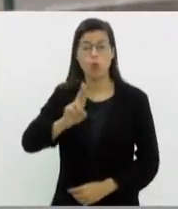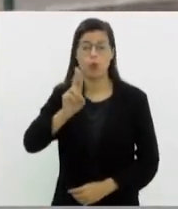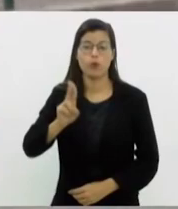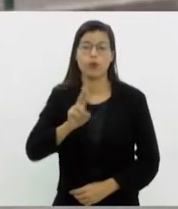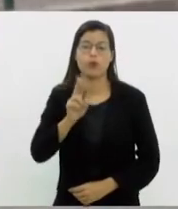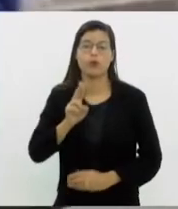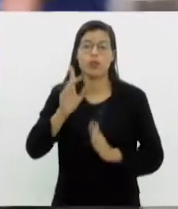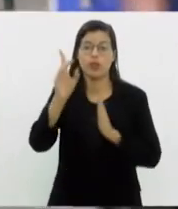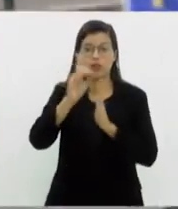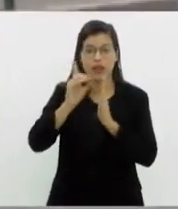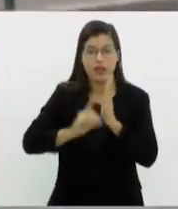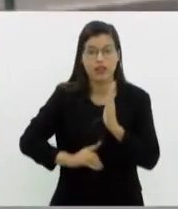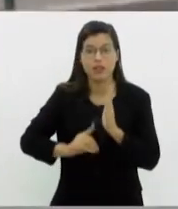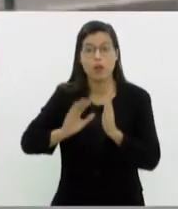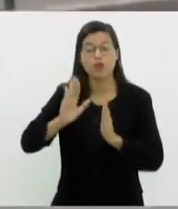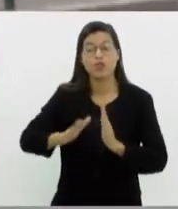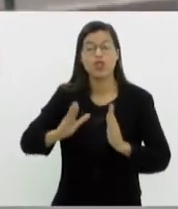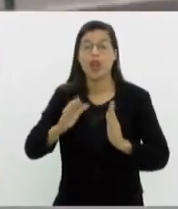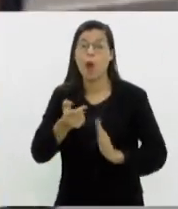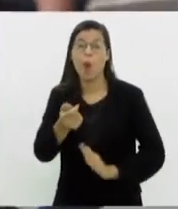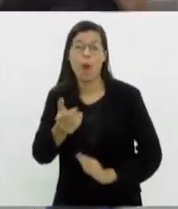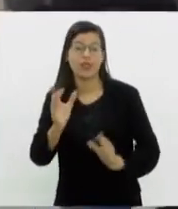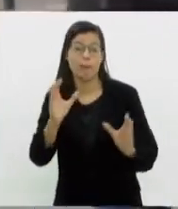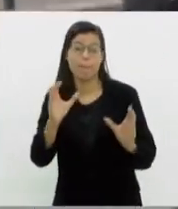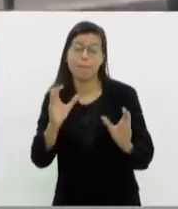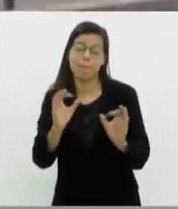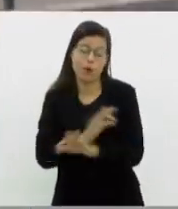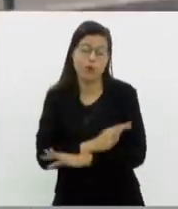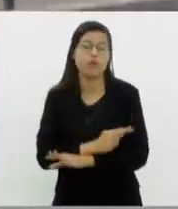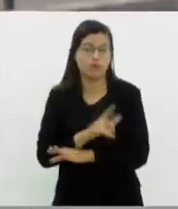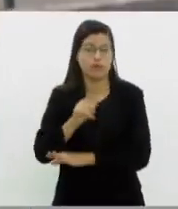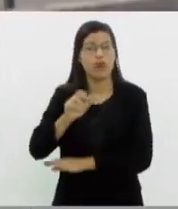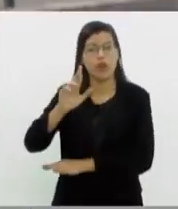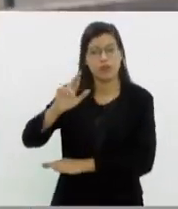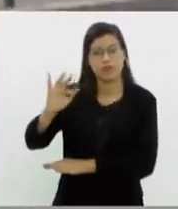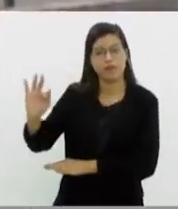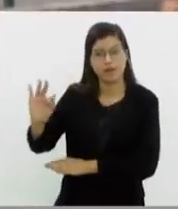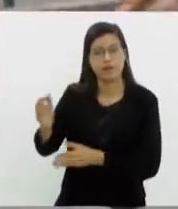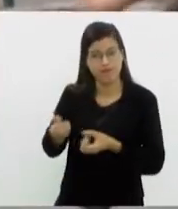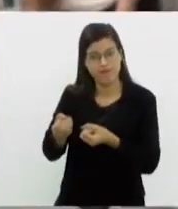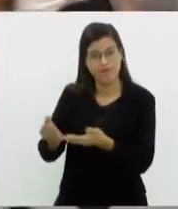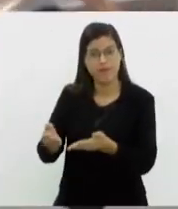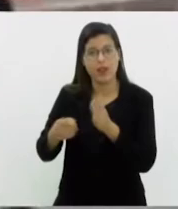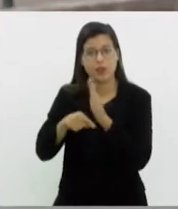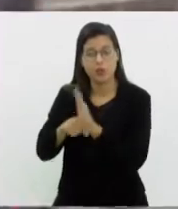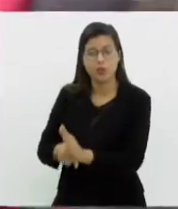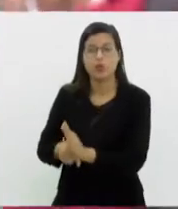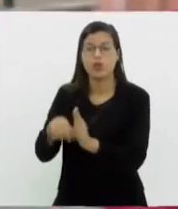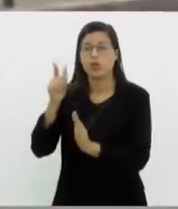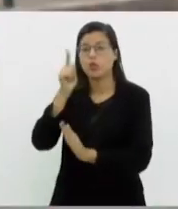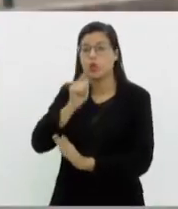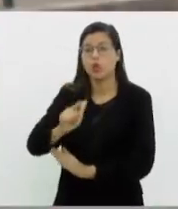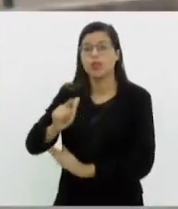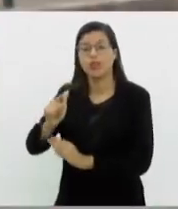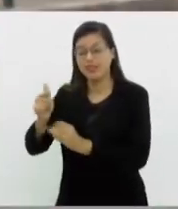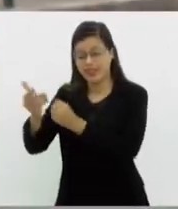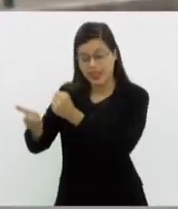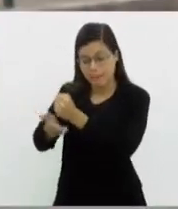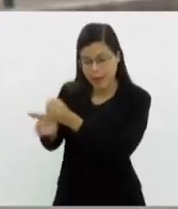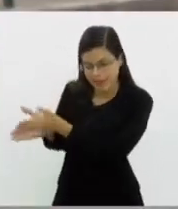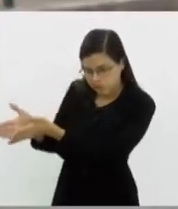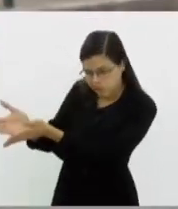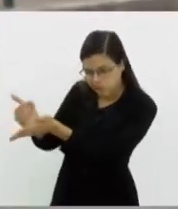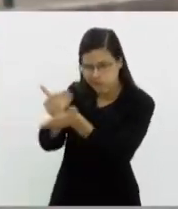da declaração pré-preenchida, que é uma oportunidade que a Receita Federal dá de importar da própria base da Receita Federal as informações